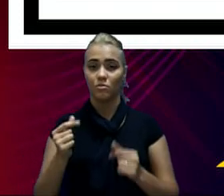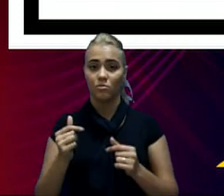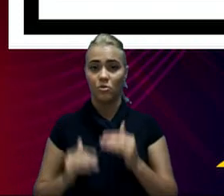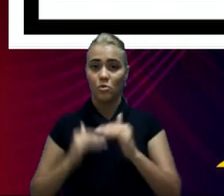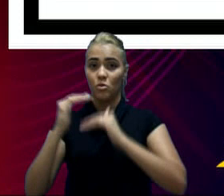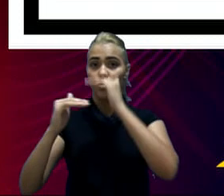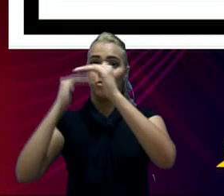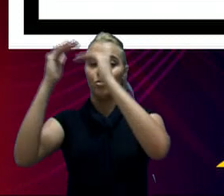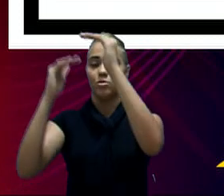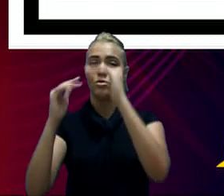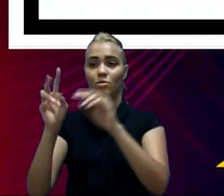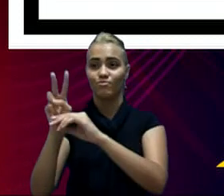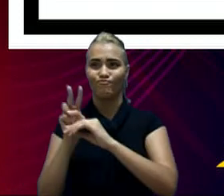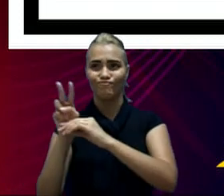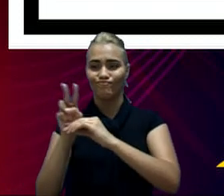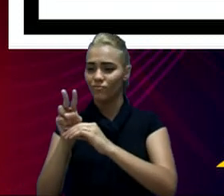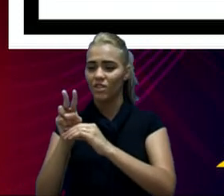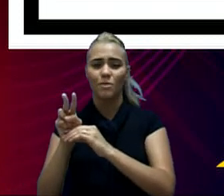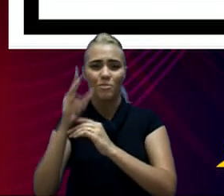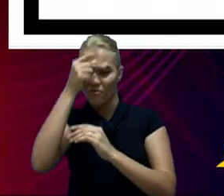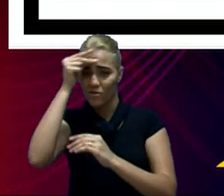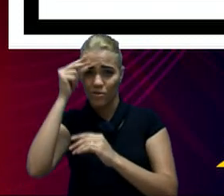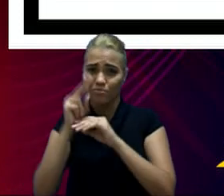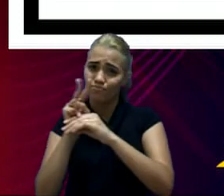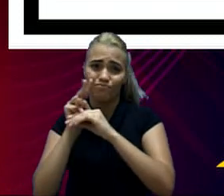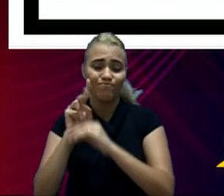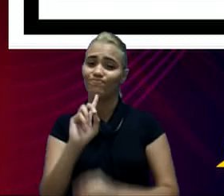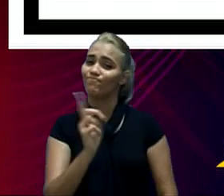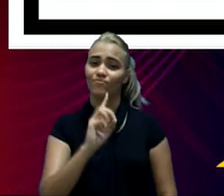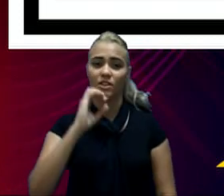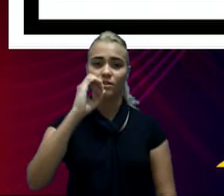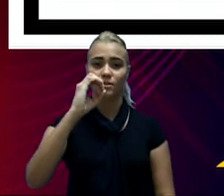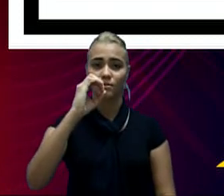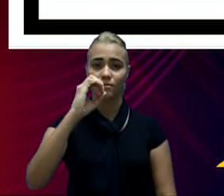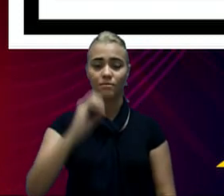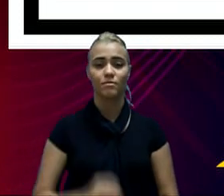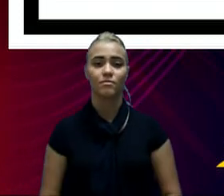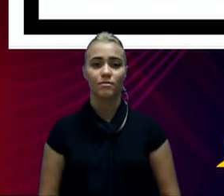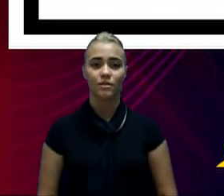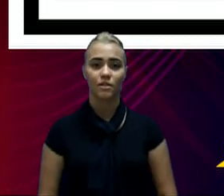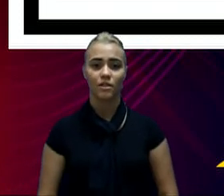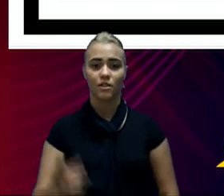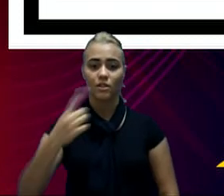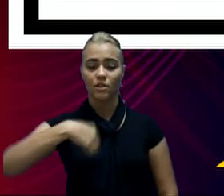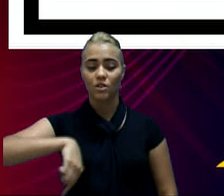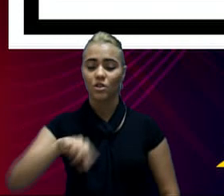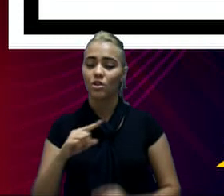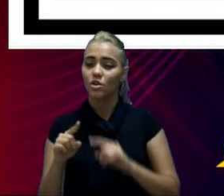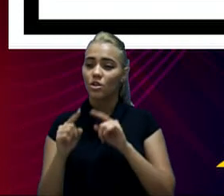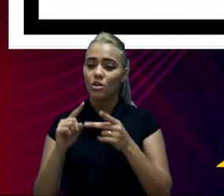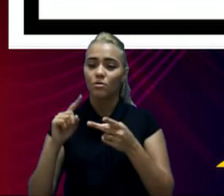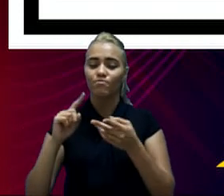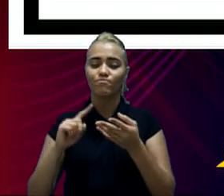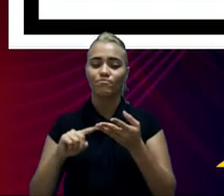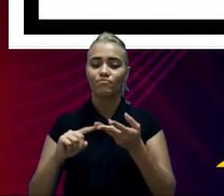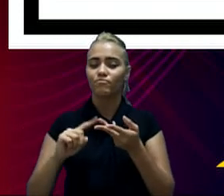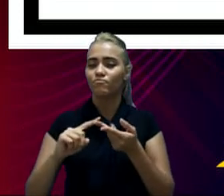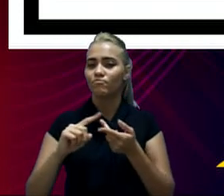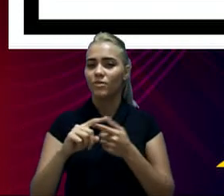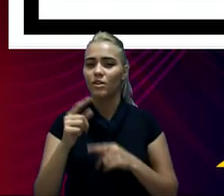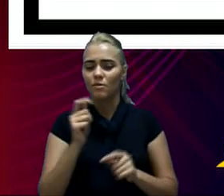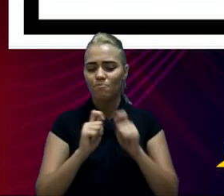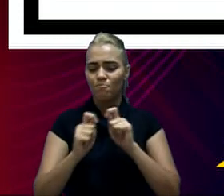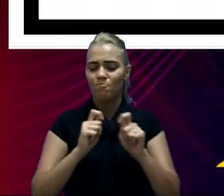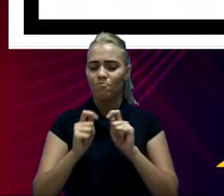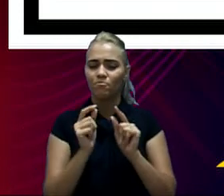se tivéssemos, a Prefeitura não empresta, ela é zero. alienação de bens, são aquelas receitas em decorrência